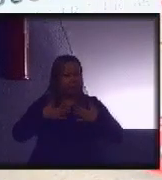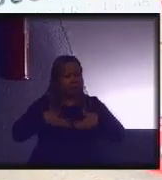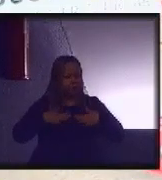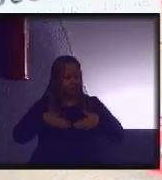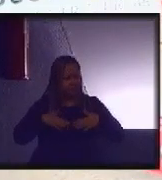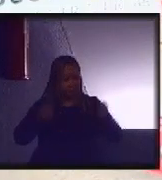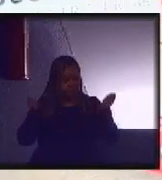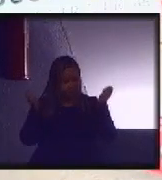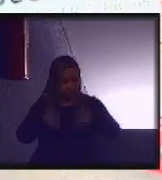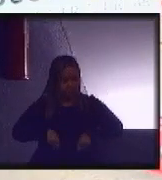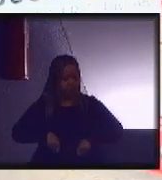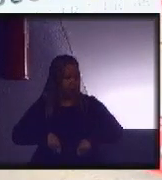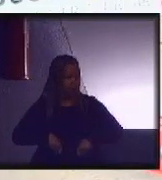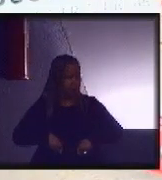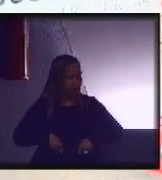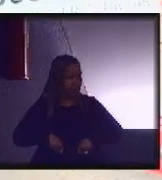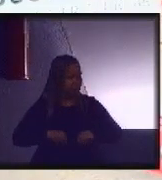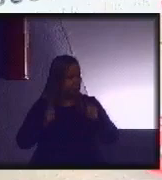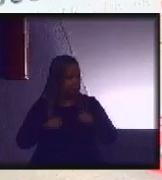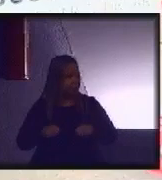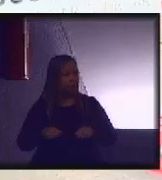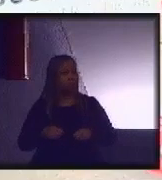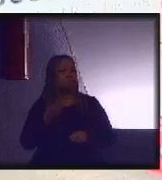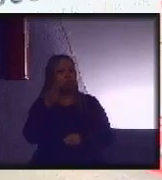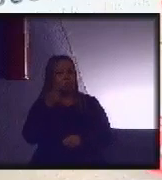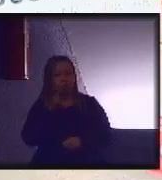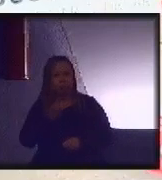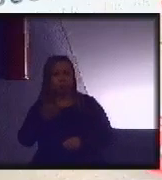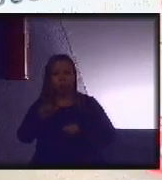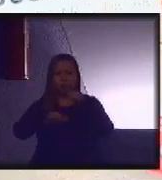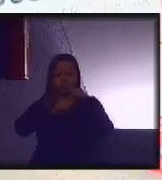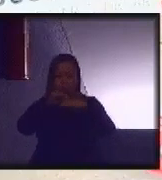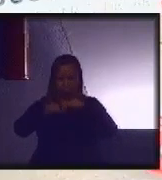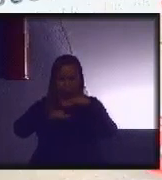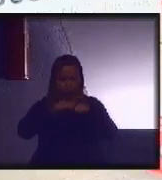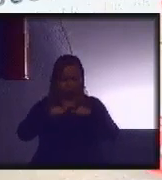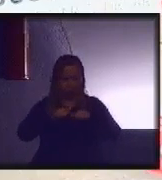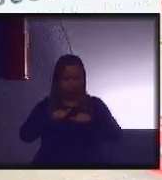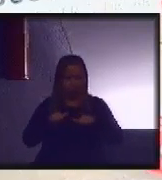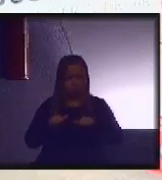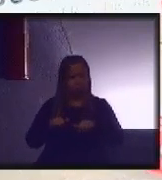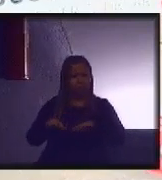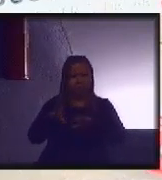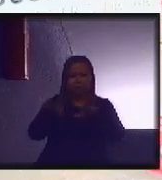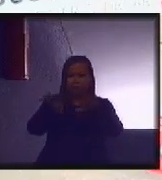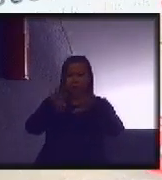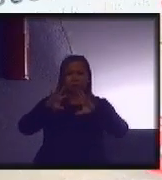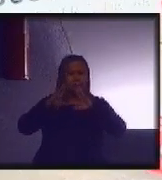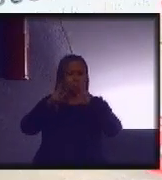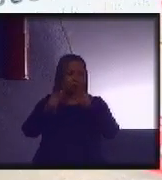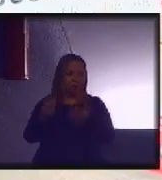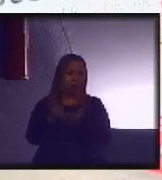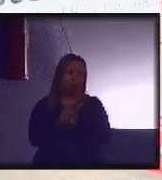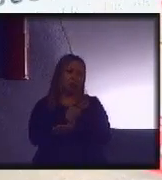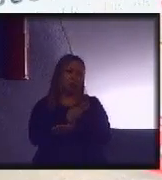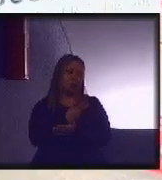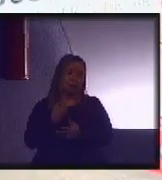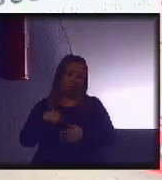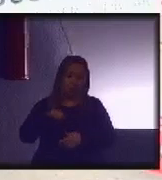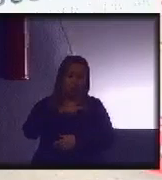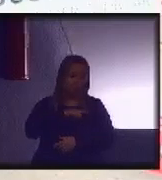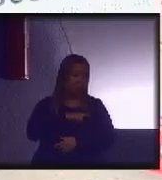capaz de responder as modificações dos cenários que poderão acontecer. e a gente